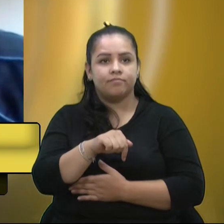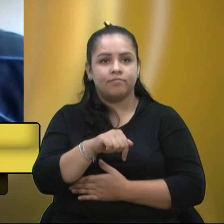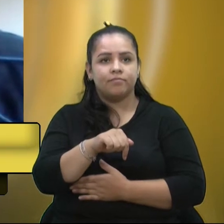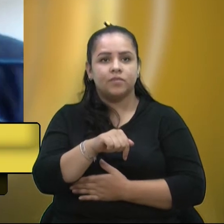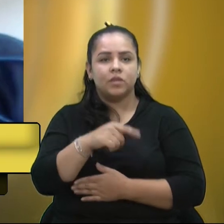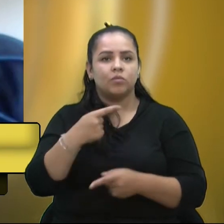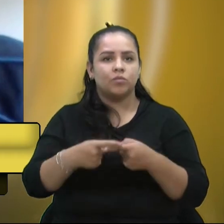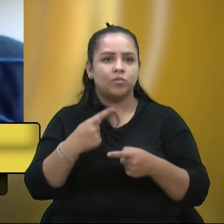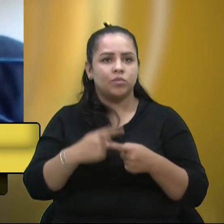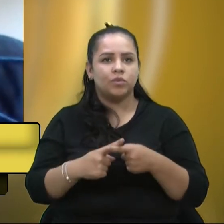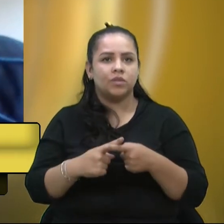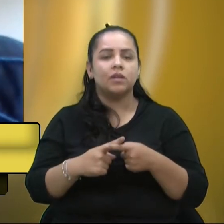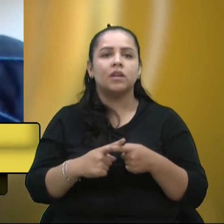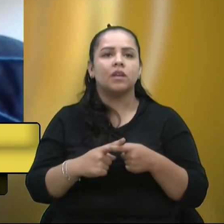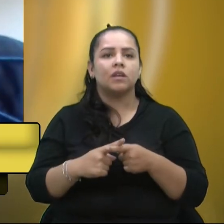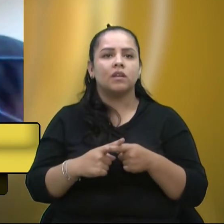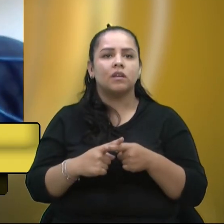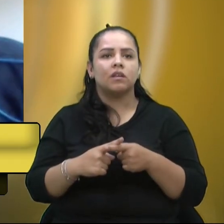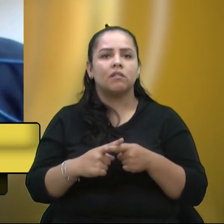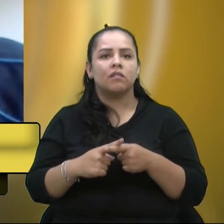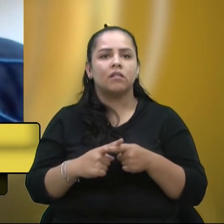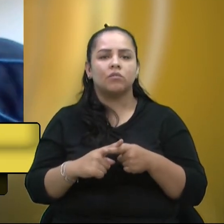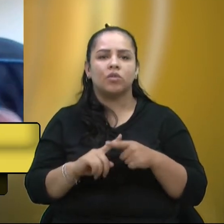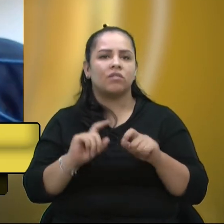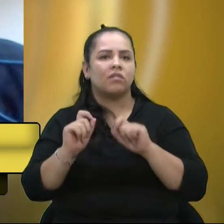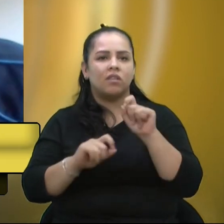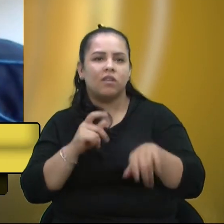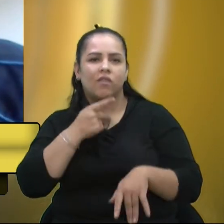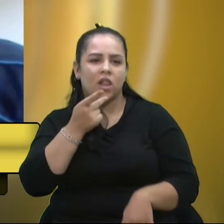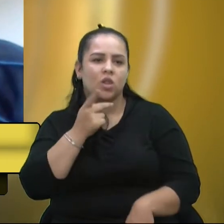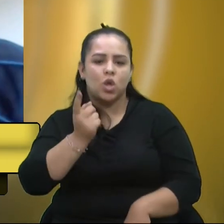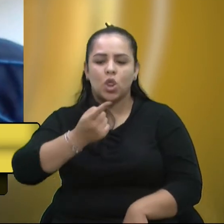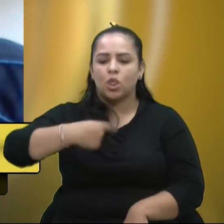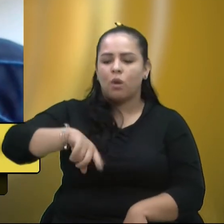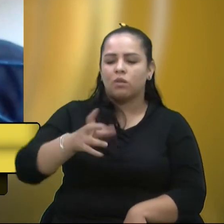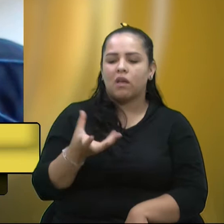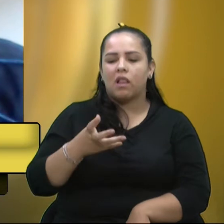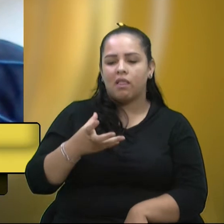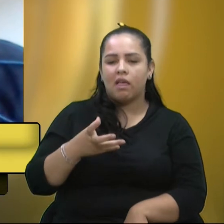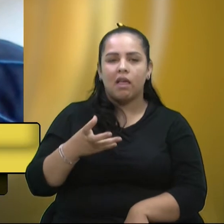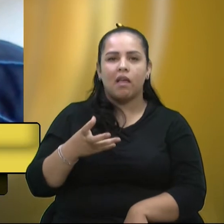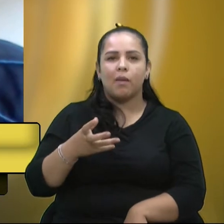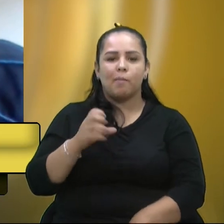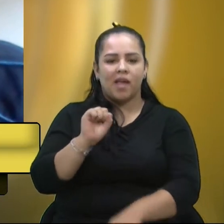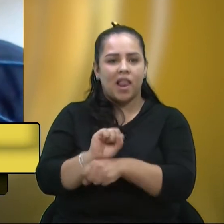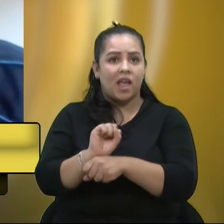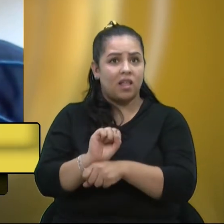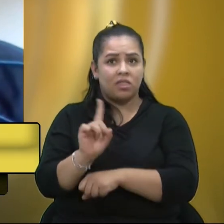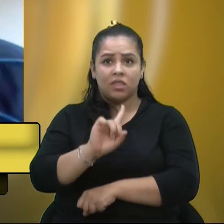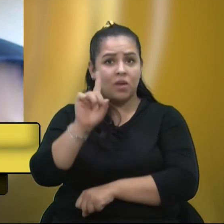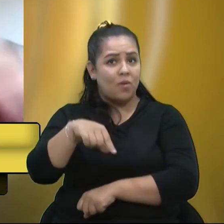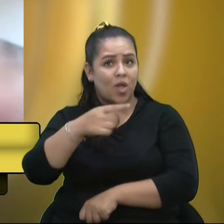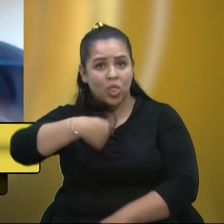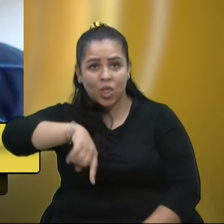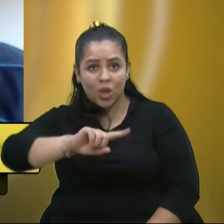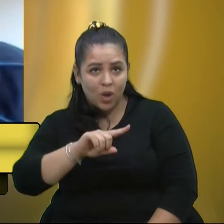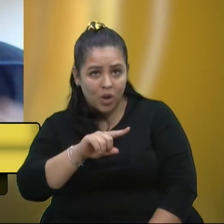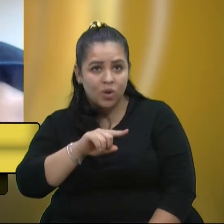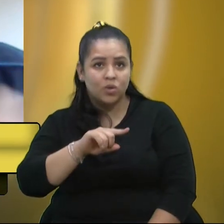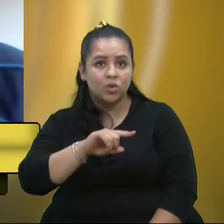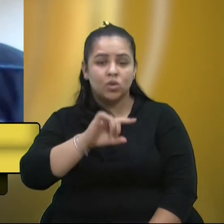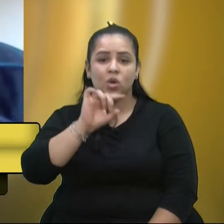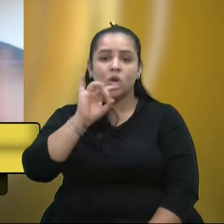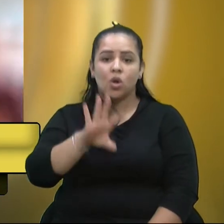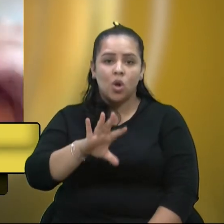obstaculizou, quem veio dizendo que nós estávamos querendo trancar, não fomos nós. Nós não iniciamos. A nossa única